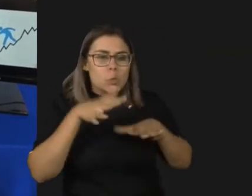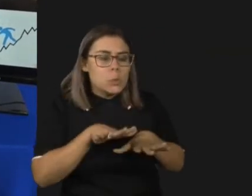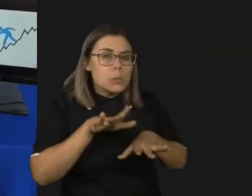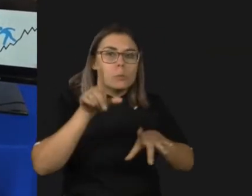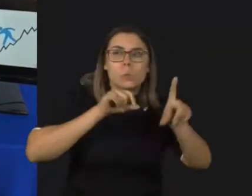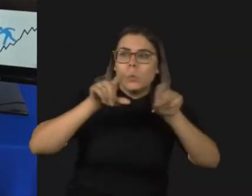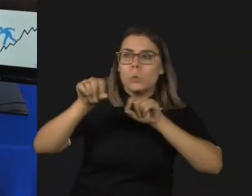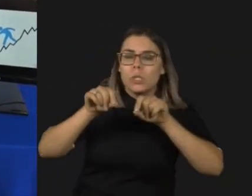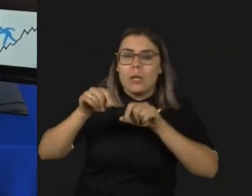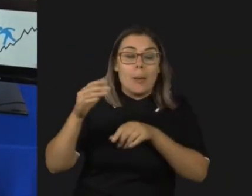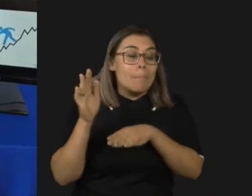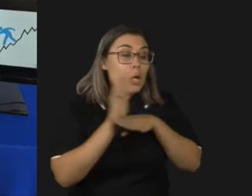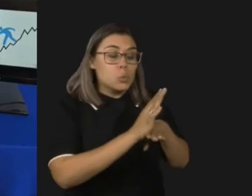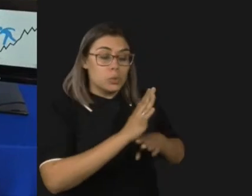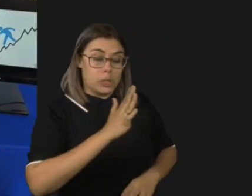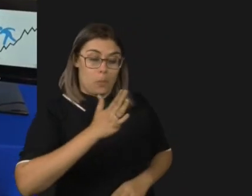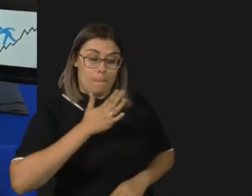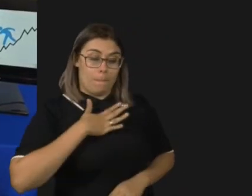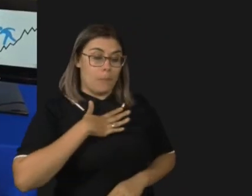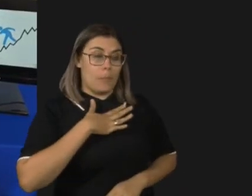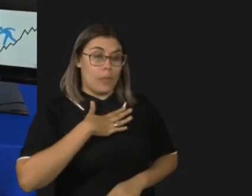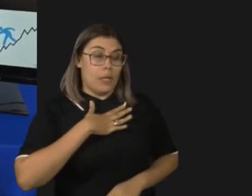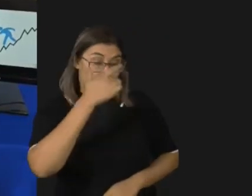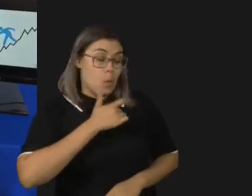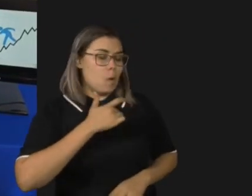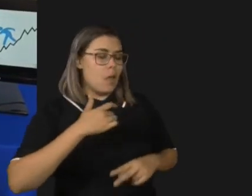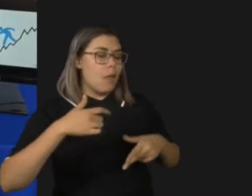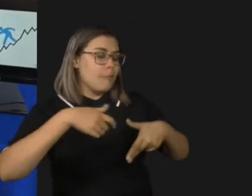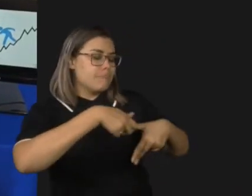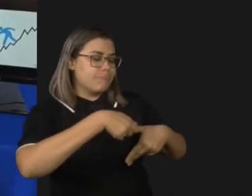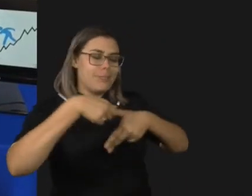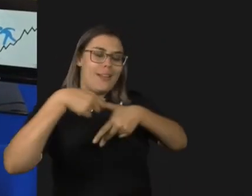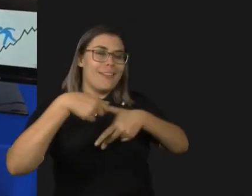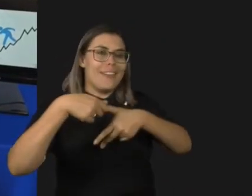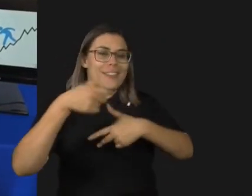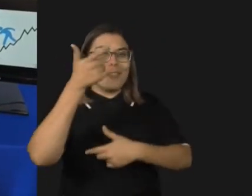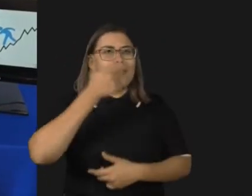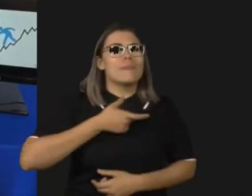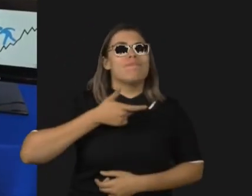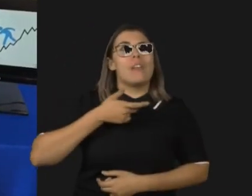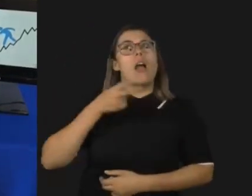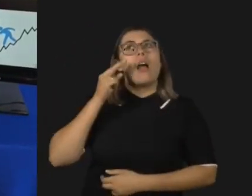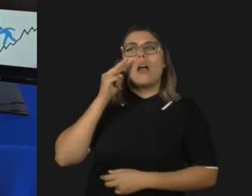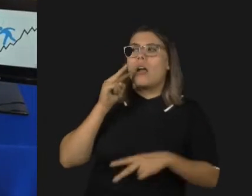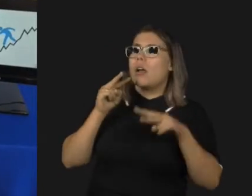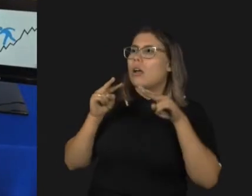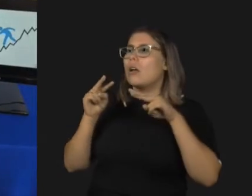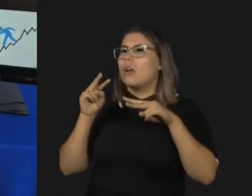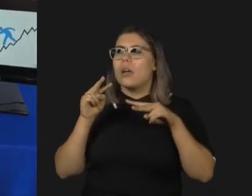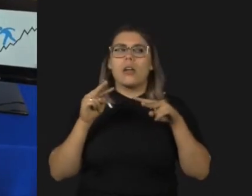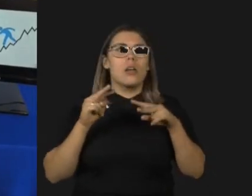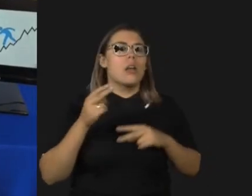saltar as grandes distâncias. Depois, com o tempo de tanto meu subconsciente vivenciar isso, ele começou a